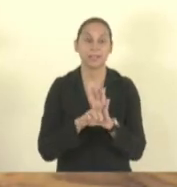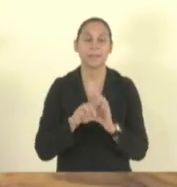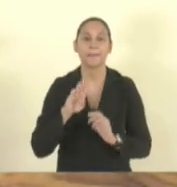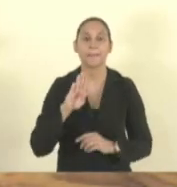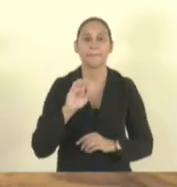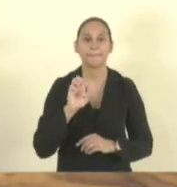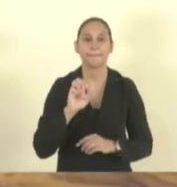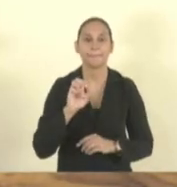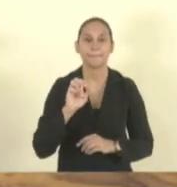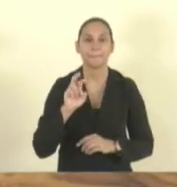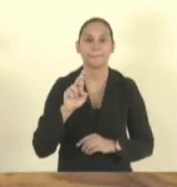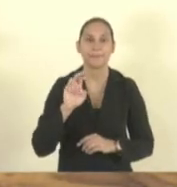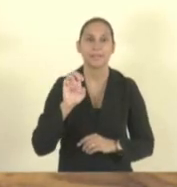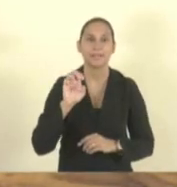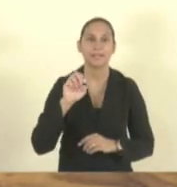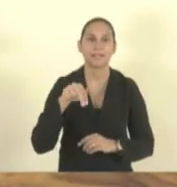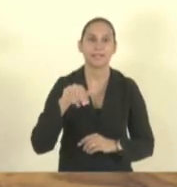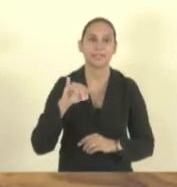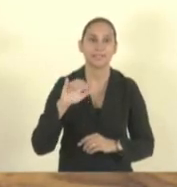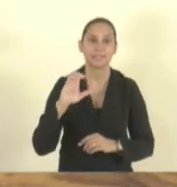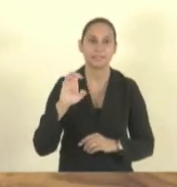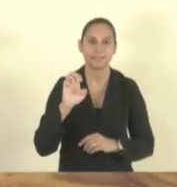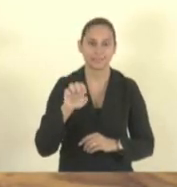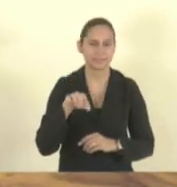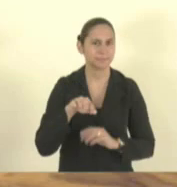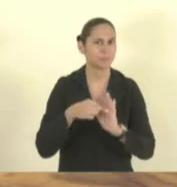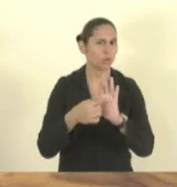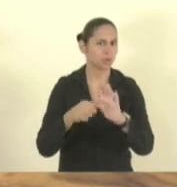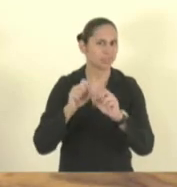bem claramente